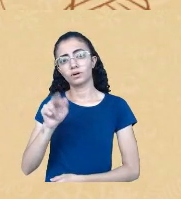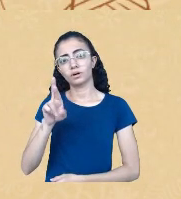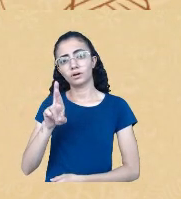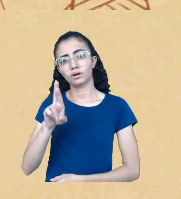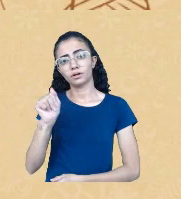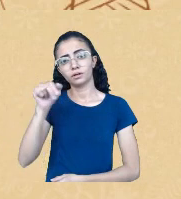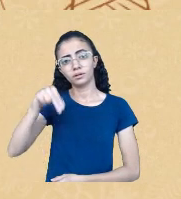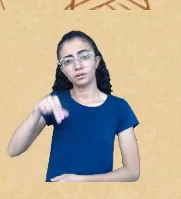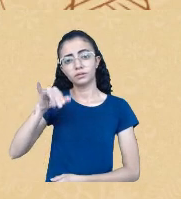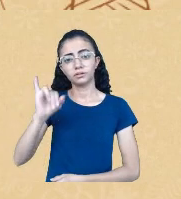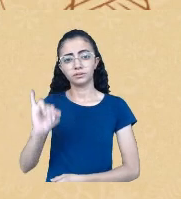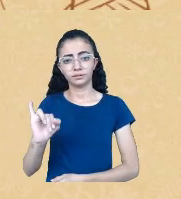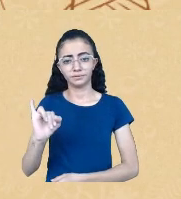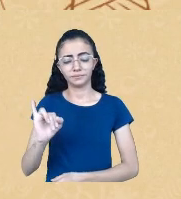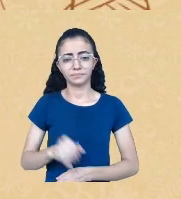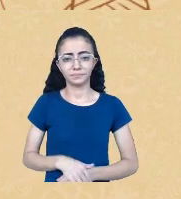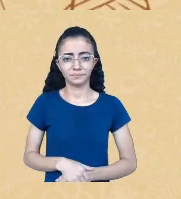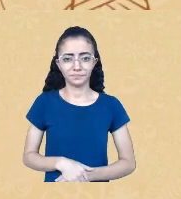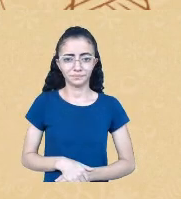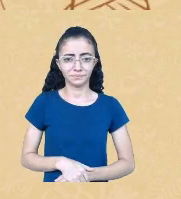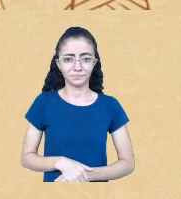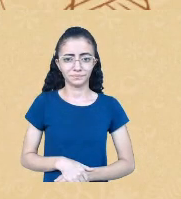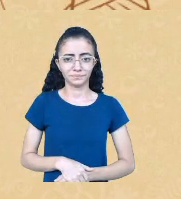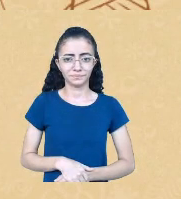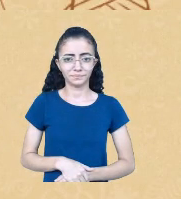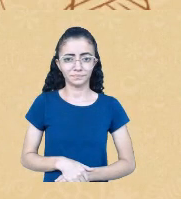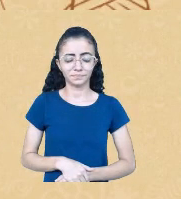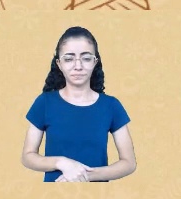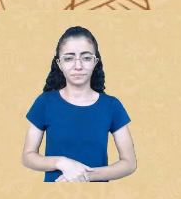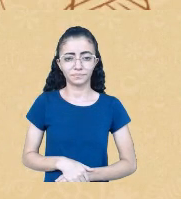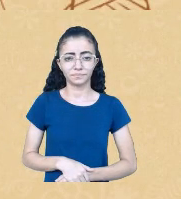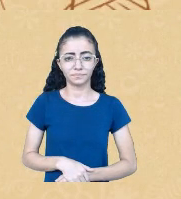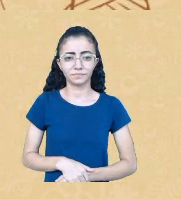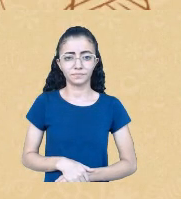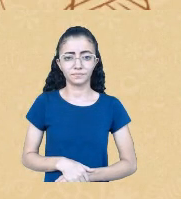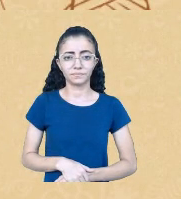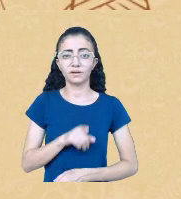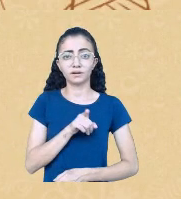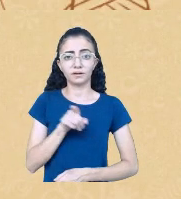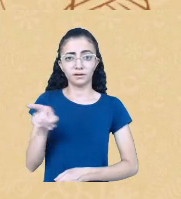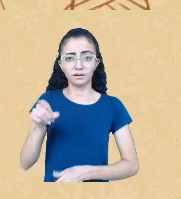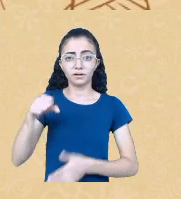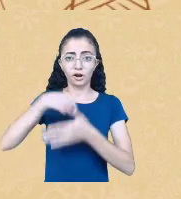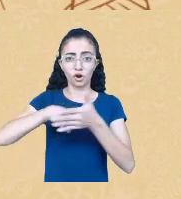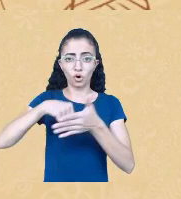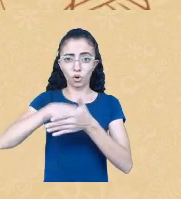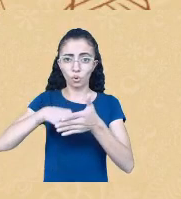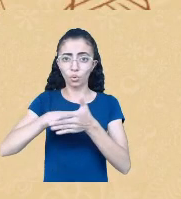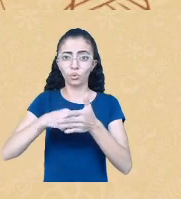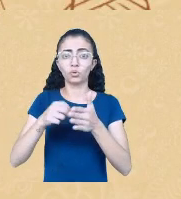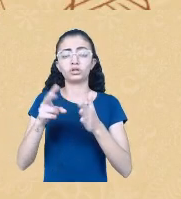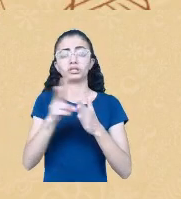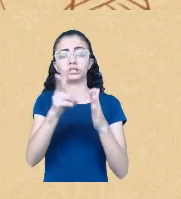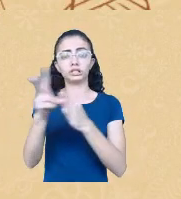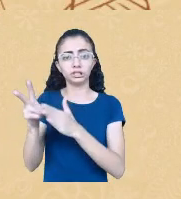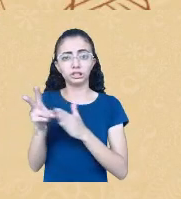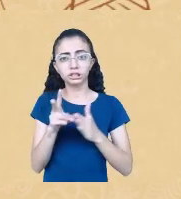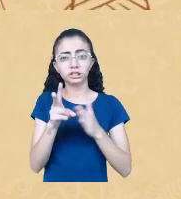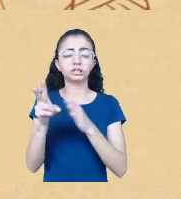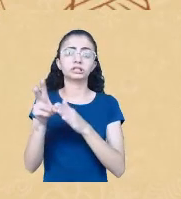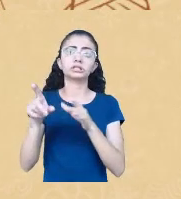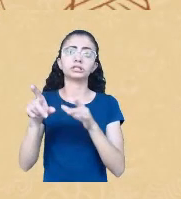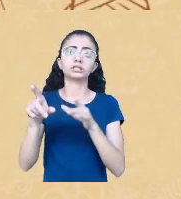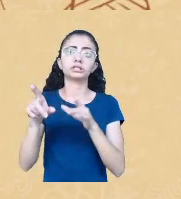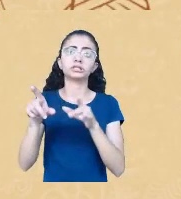acho que é isso, está certo? Geni Ivirupá. Ela é ativista indígena guarani, graduada em psicologia, mestre em